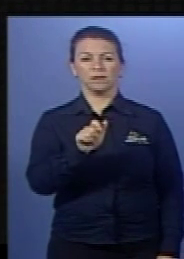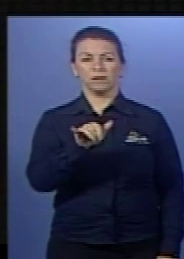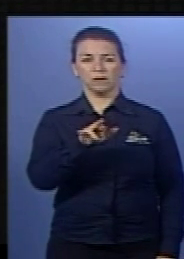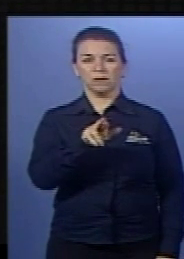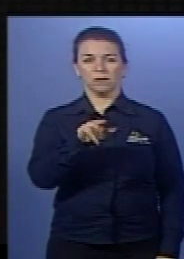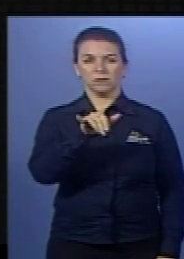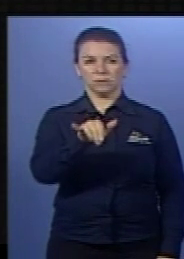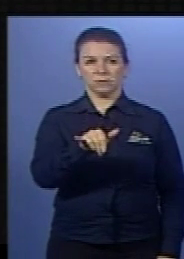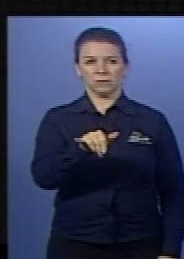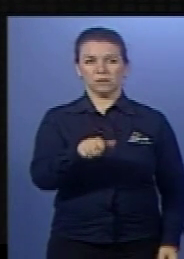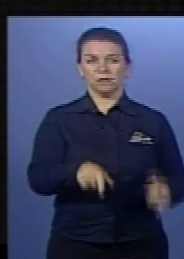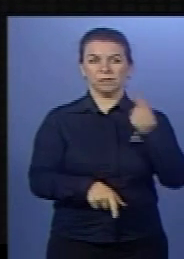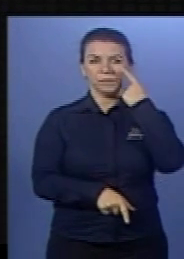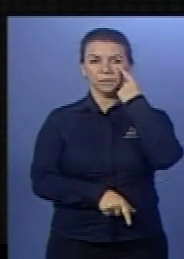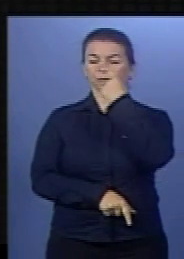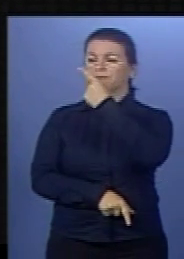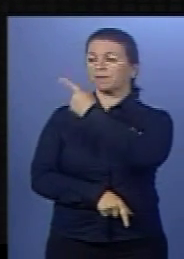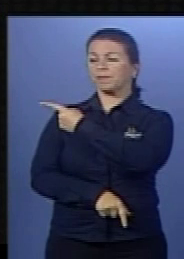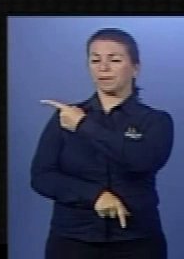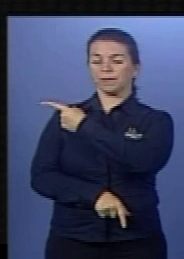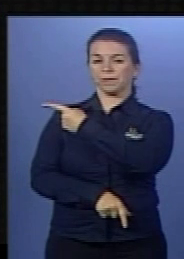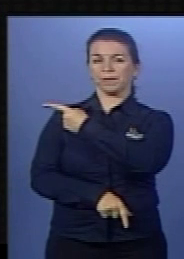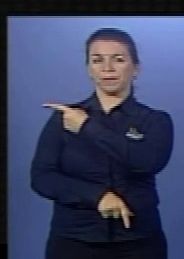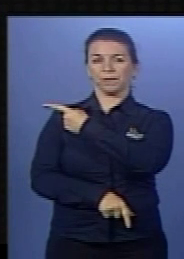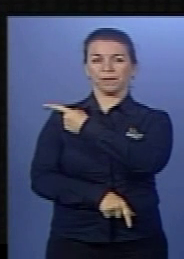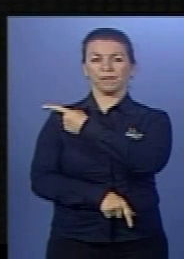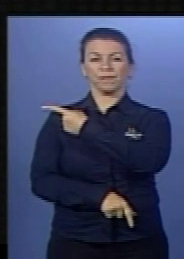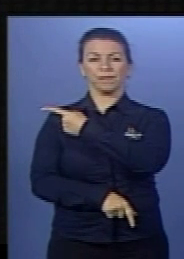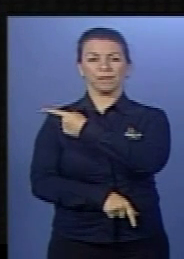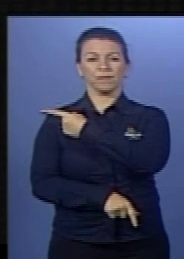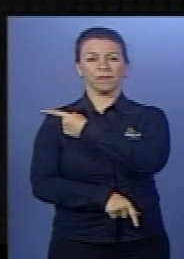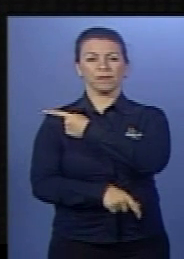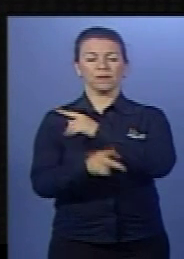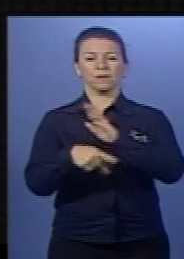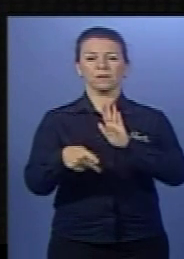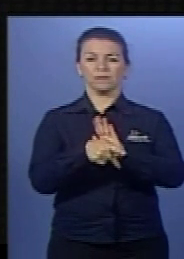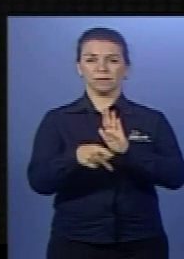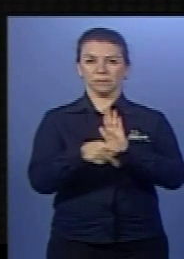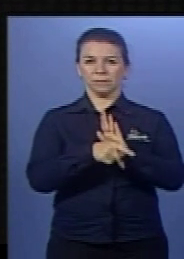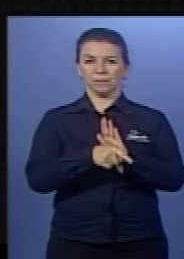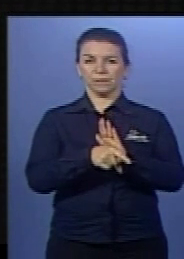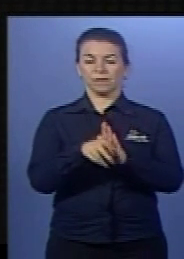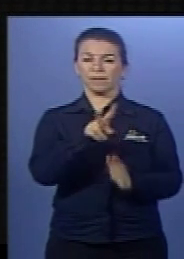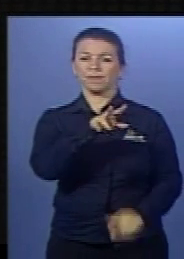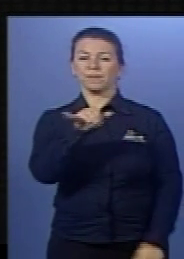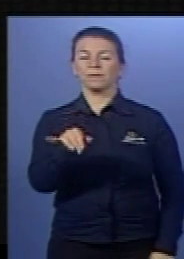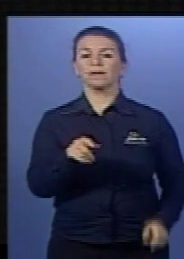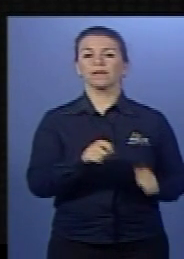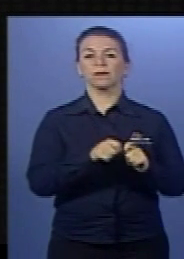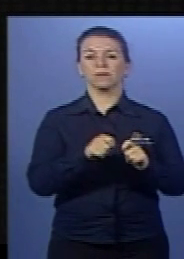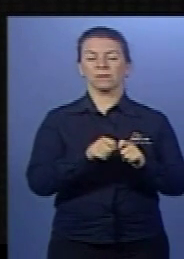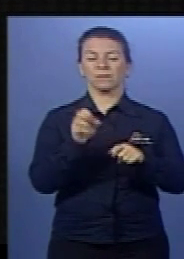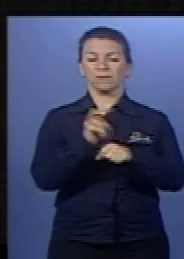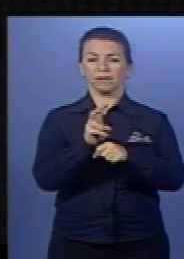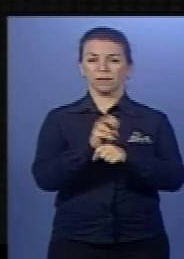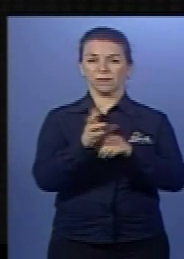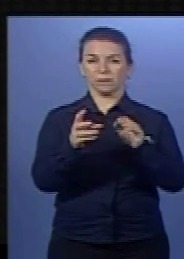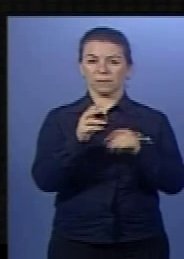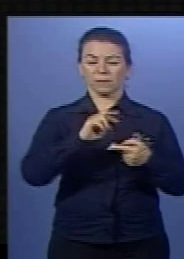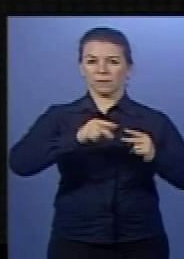Enzima integrase. Então a enzima integrase, ela vai fazer com que o DNA viral